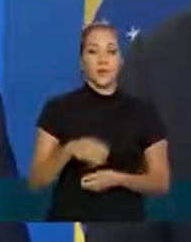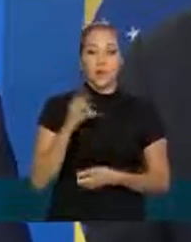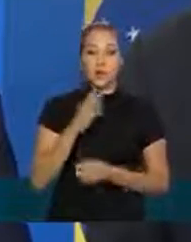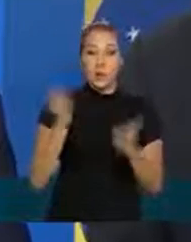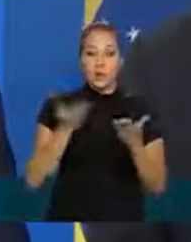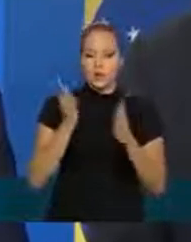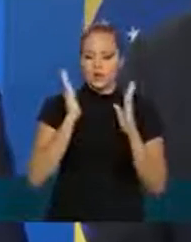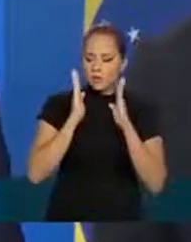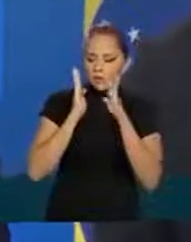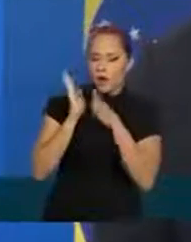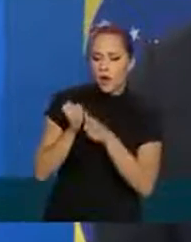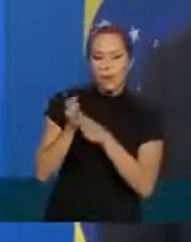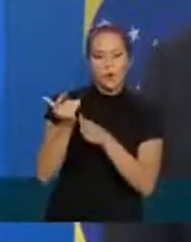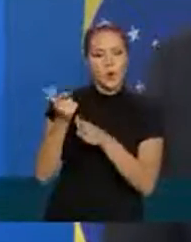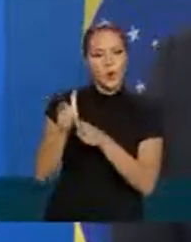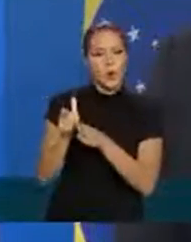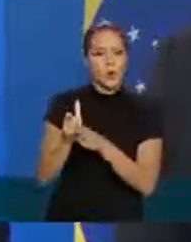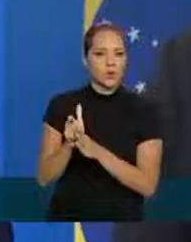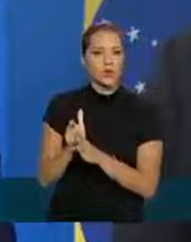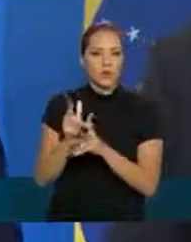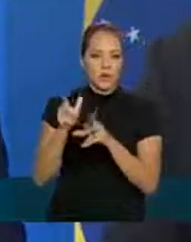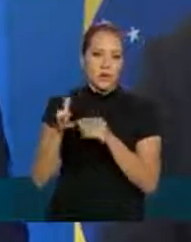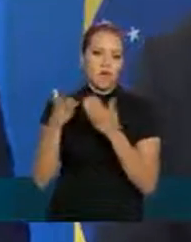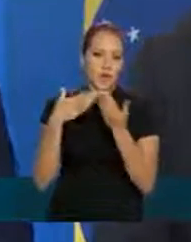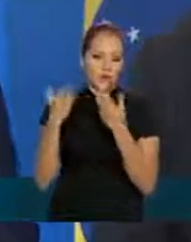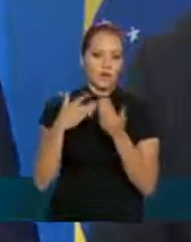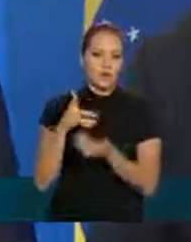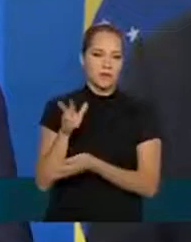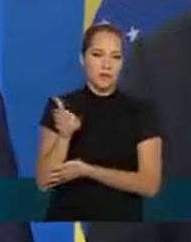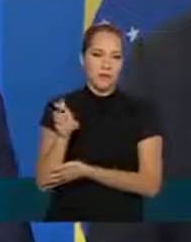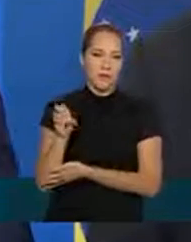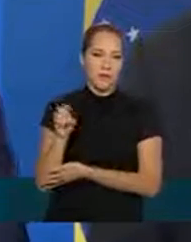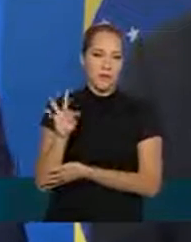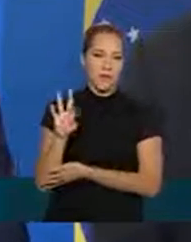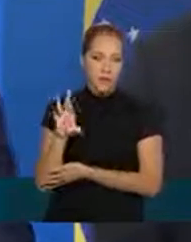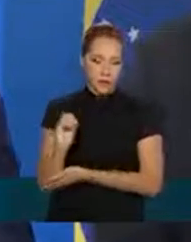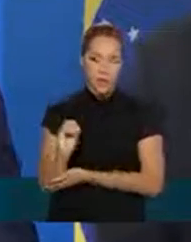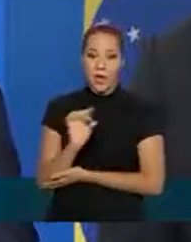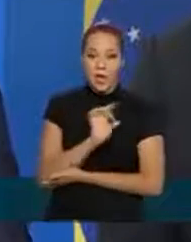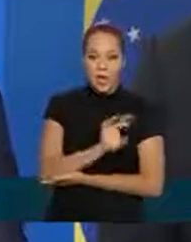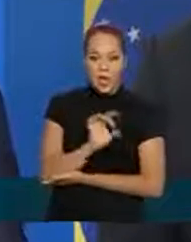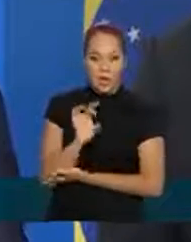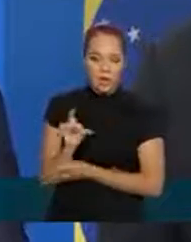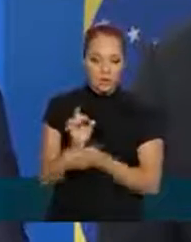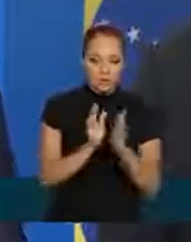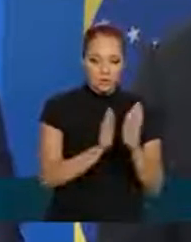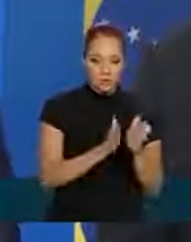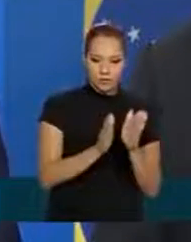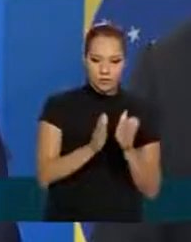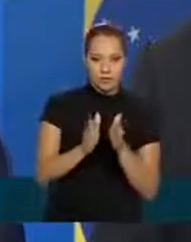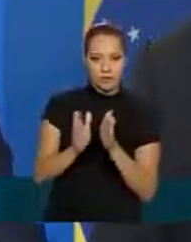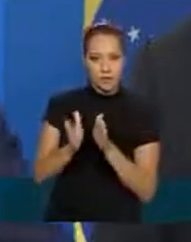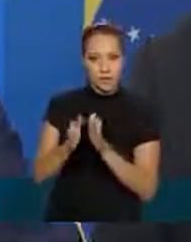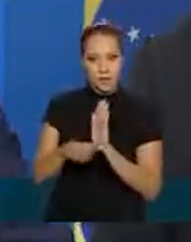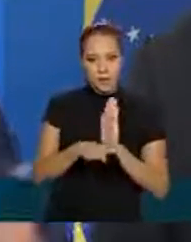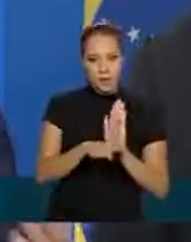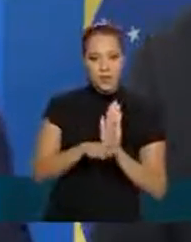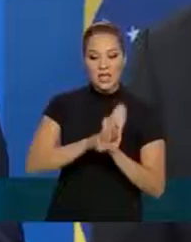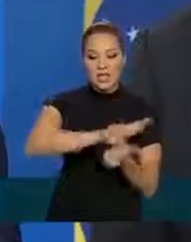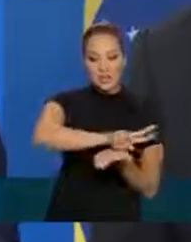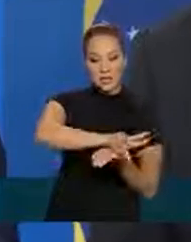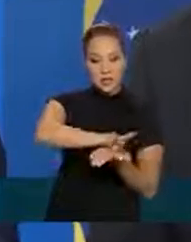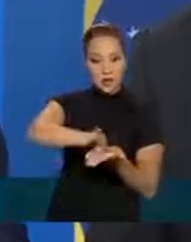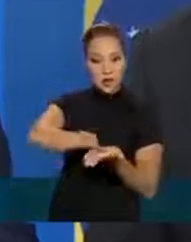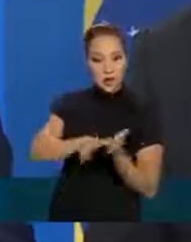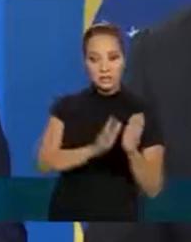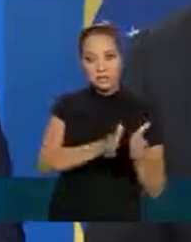focando em outros segmentos então como eu estava conversando com o Roberto cada um foca em um segmento para ajudar nós temos vários